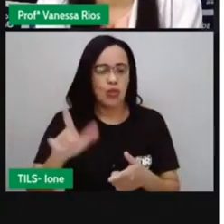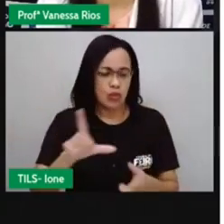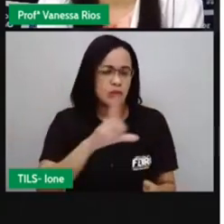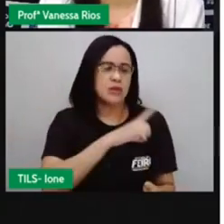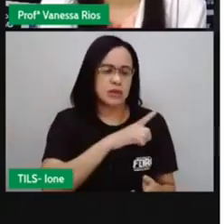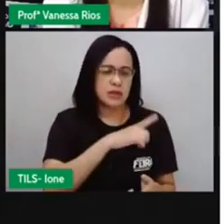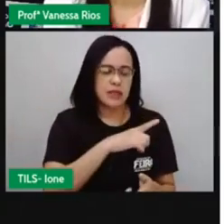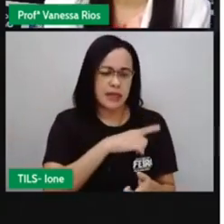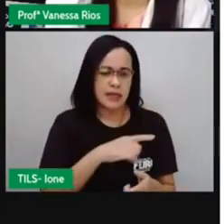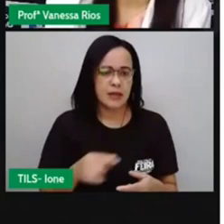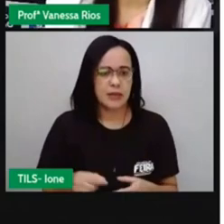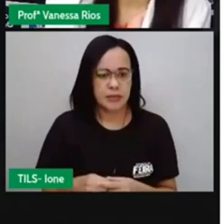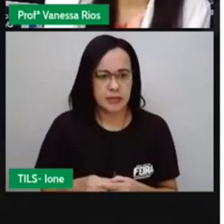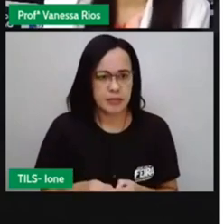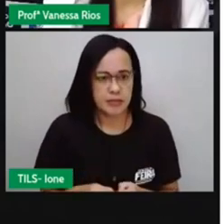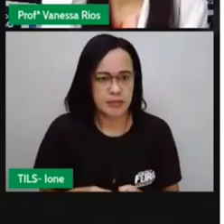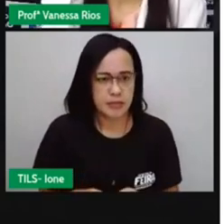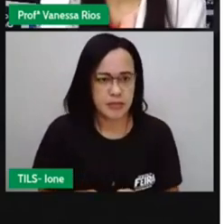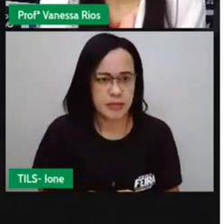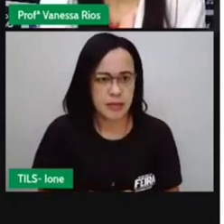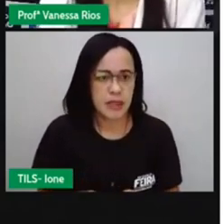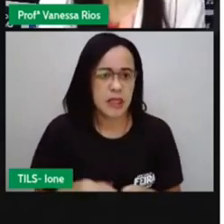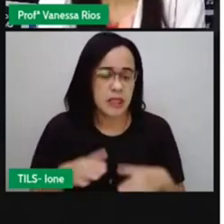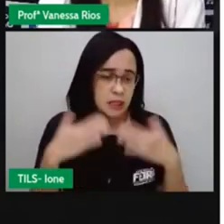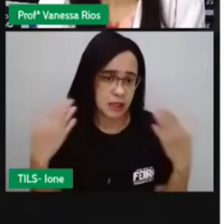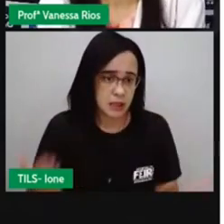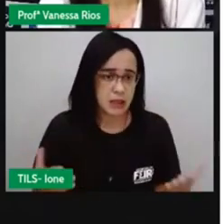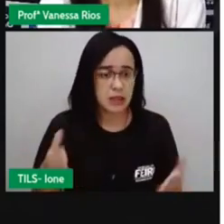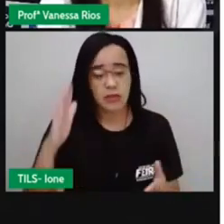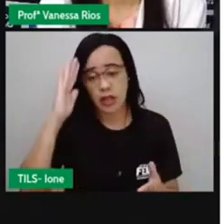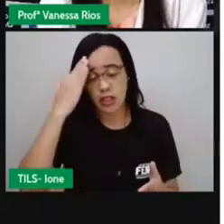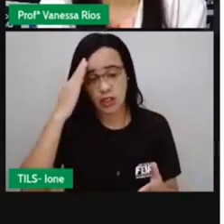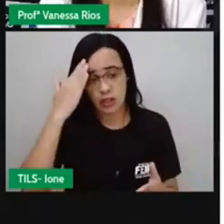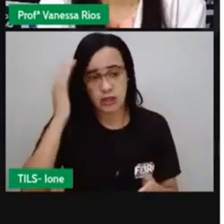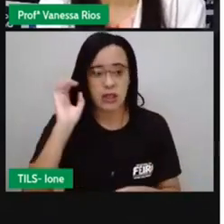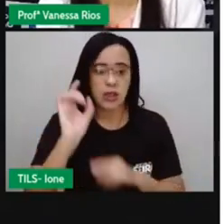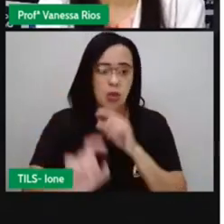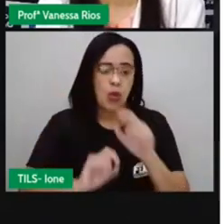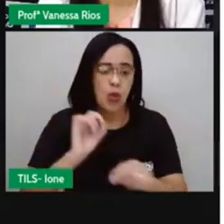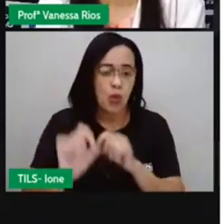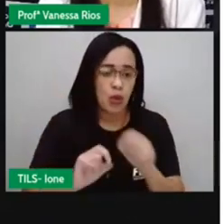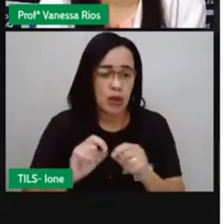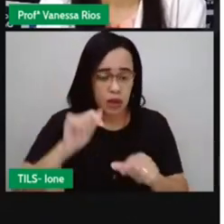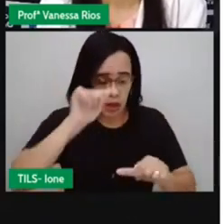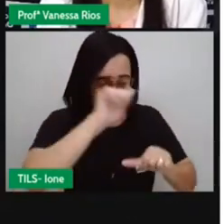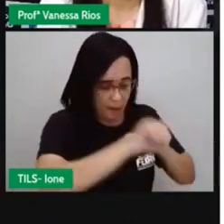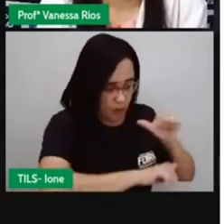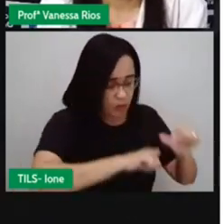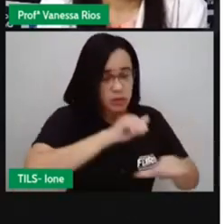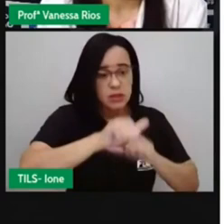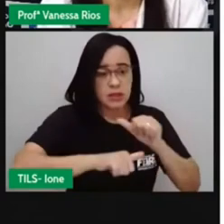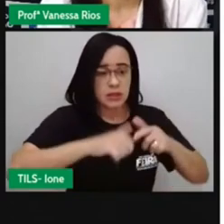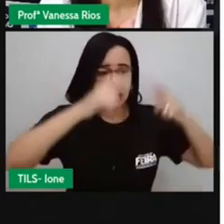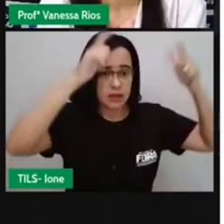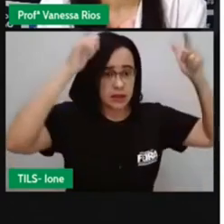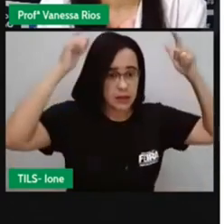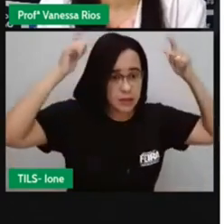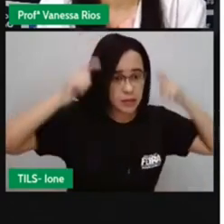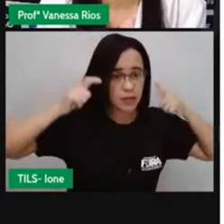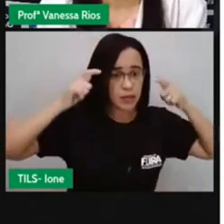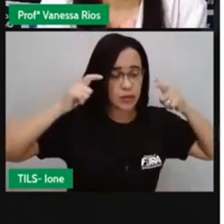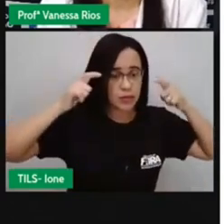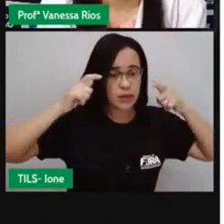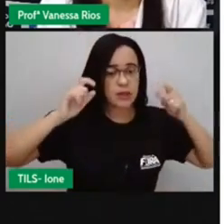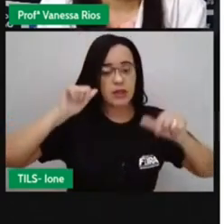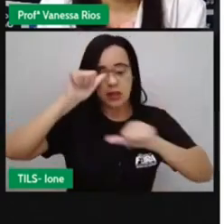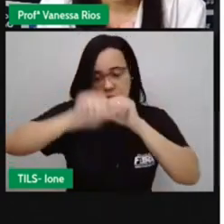a mudança de monarquia para a república trouxe para a nossa vida, né, o envolvimento